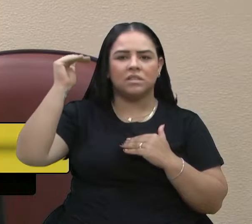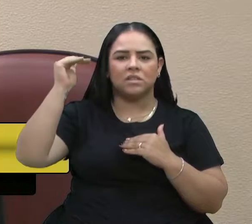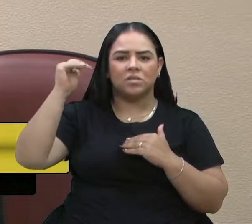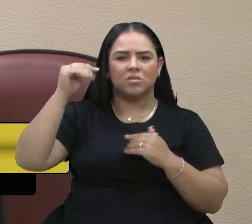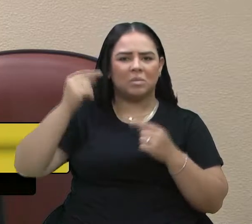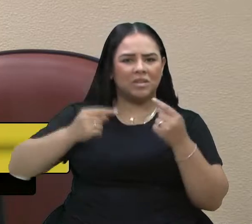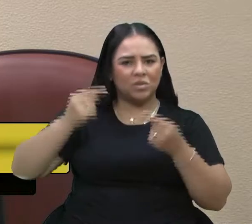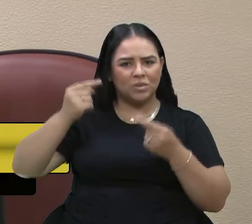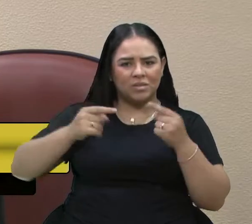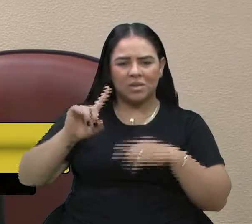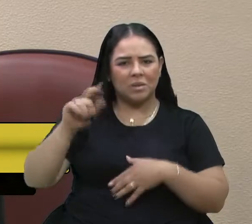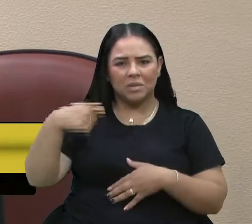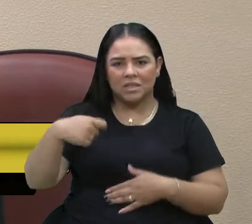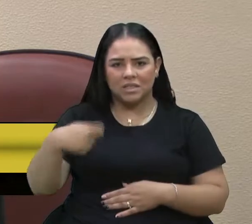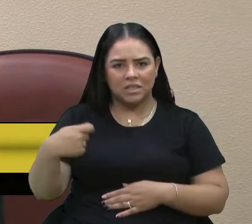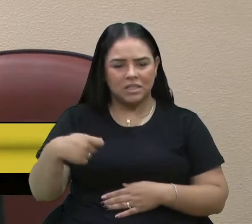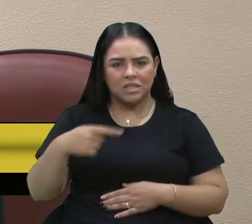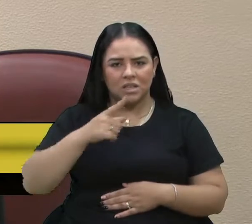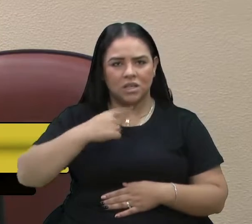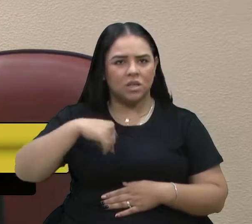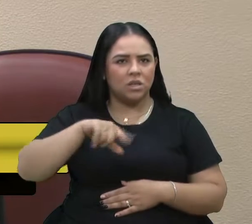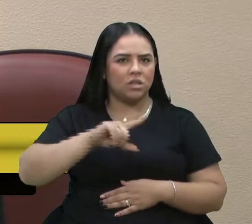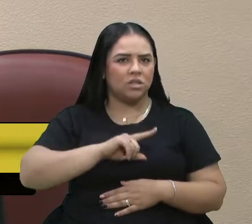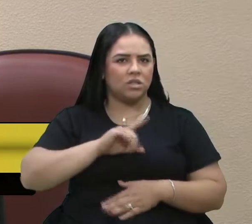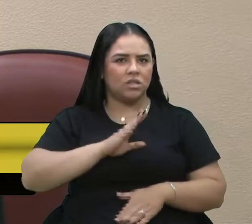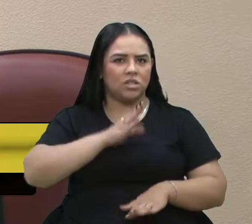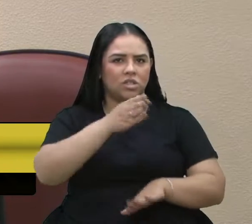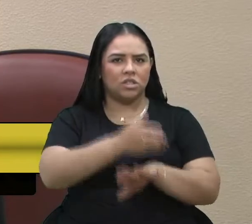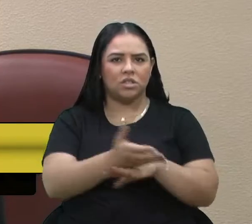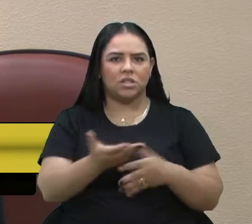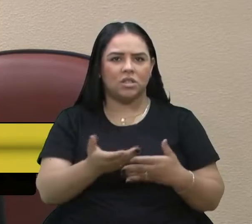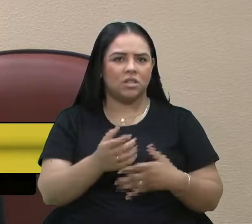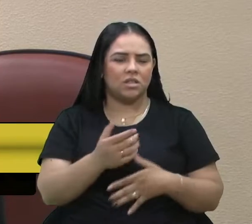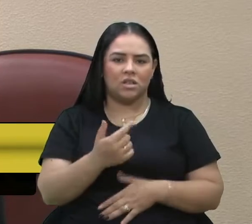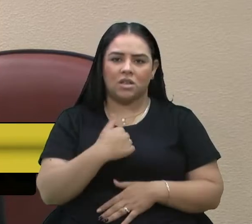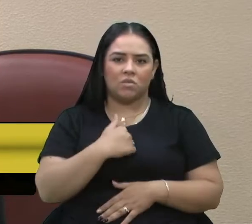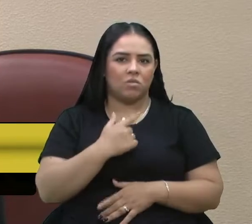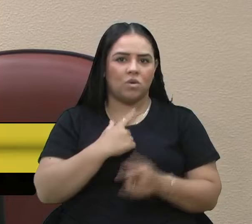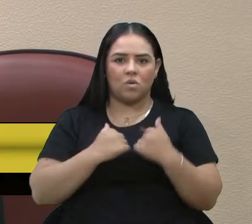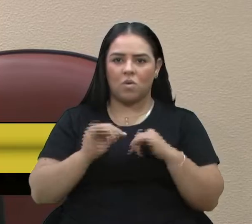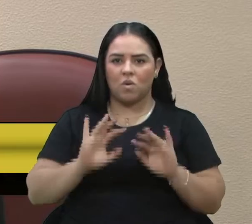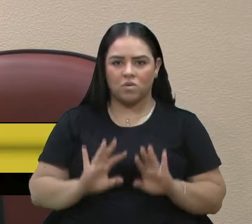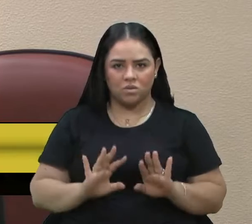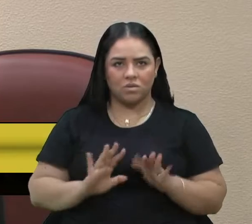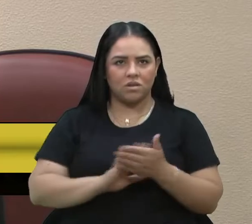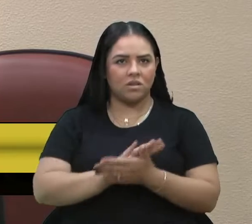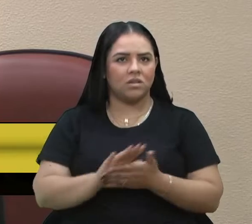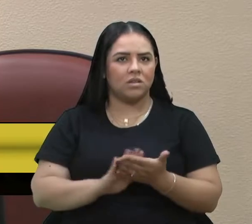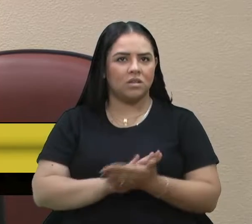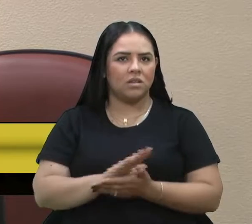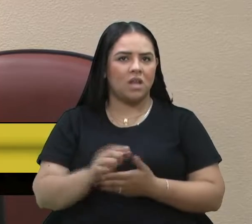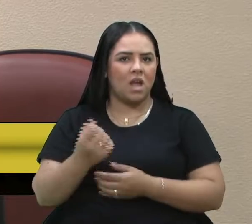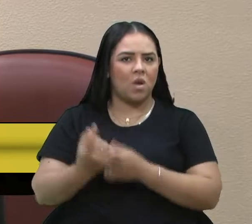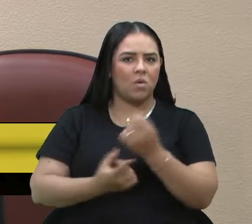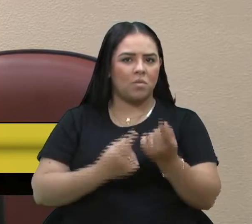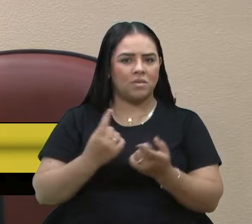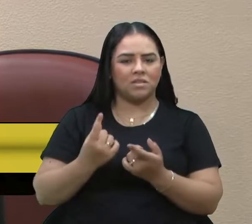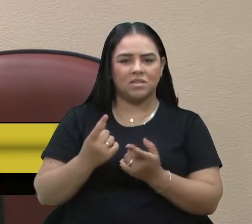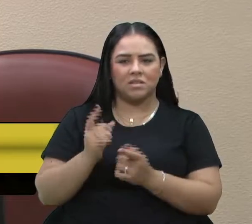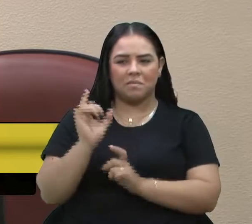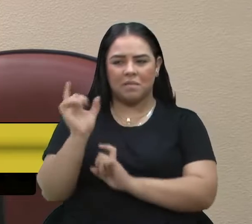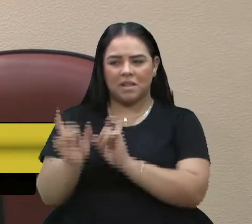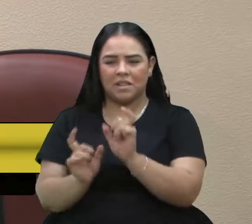discussão que é desnecessária e que aí nos leva de uma maneira que não me agrada em nada a algumas palavras mais